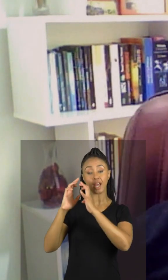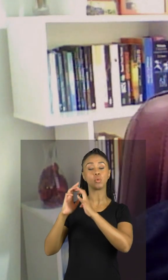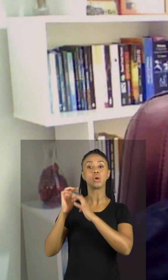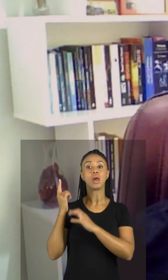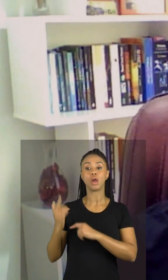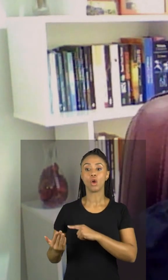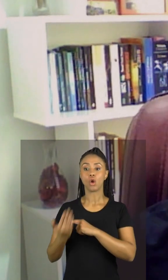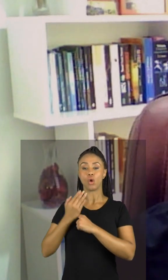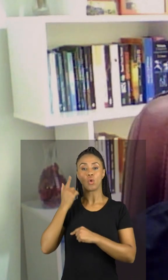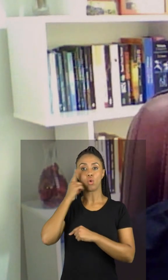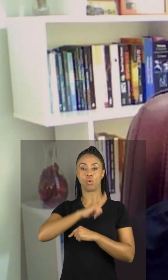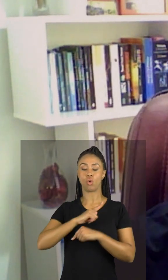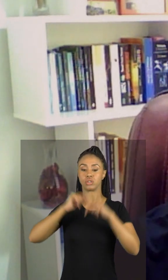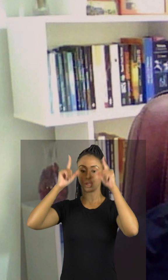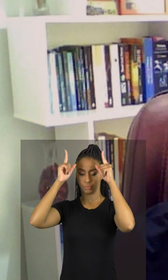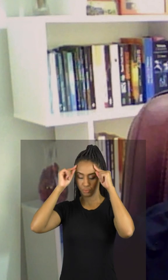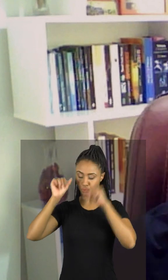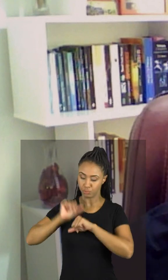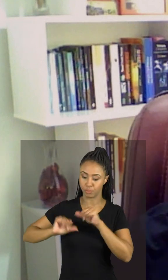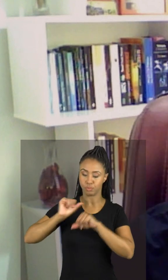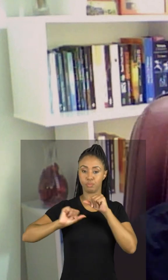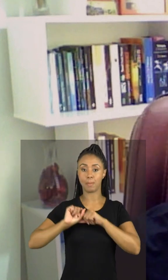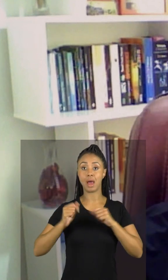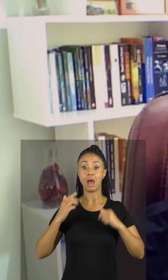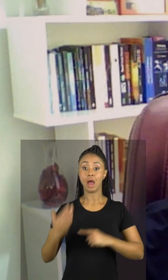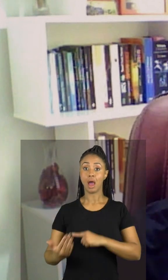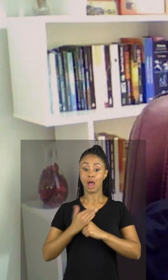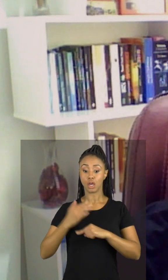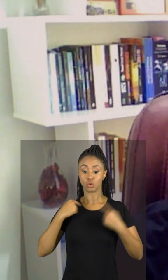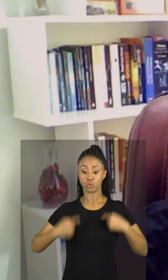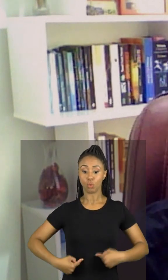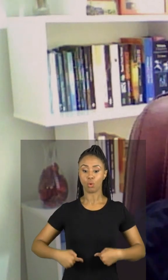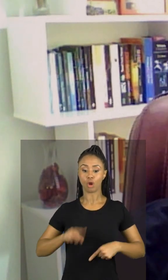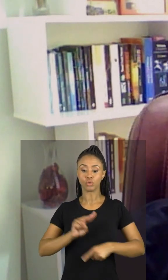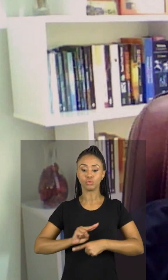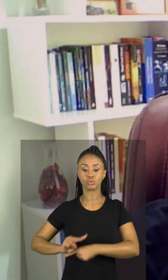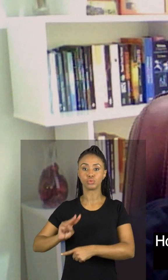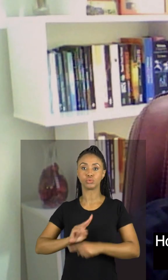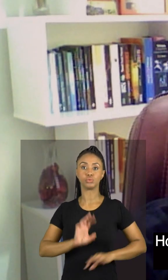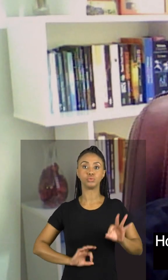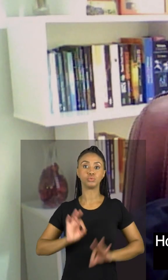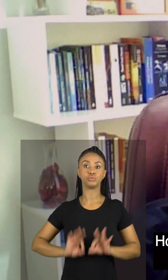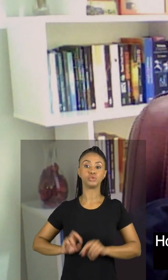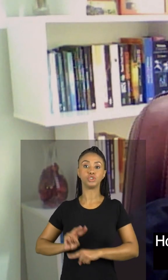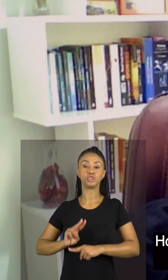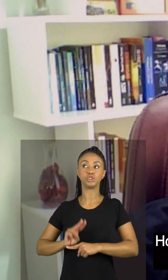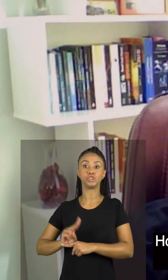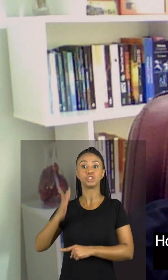e ajuda bastante a preparar o nosso organismo para o dia seguinte. Hoje em dia,